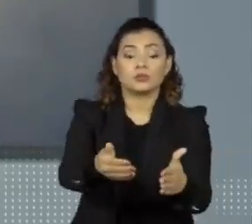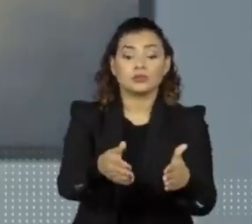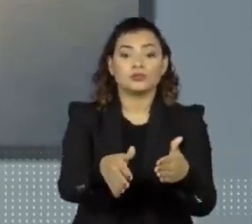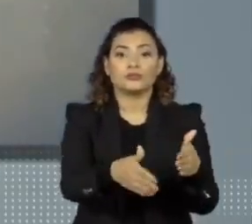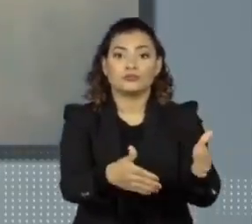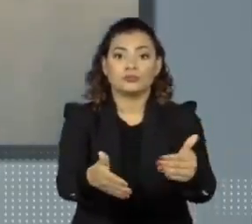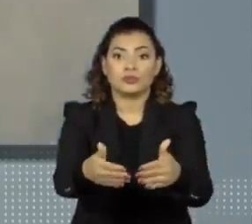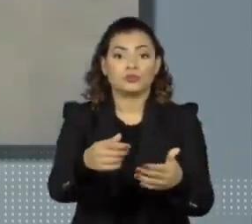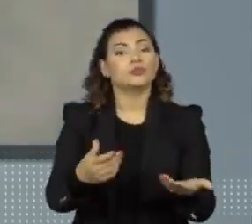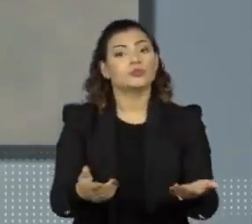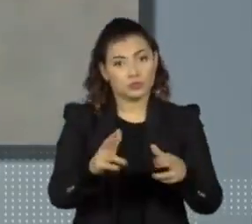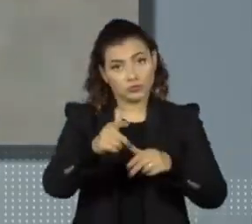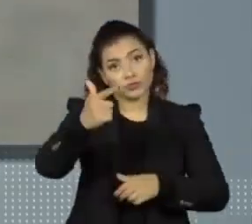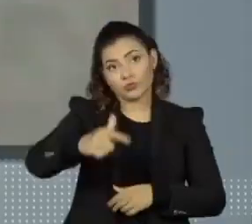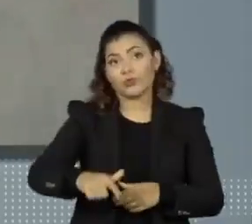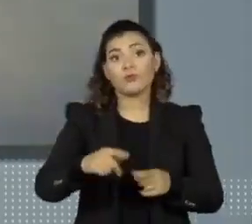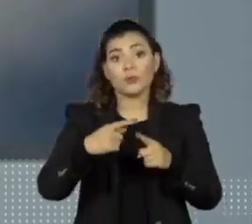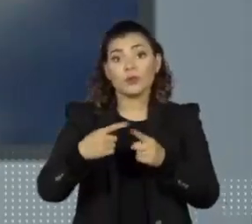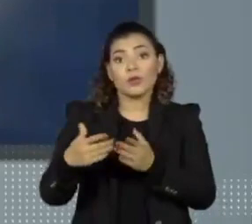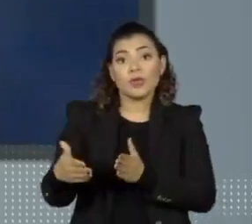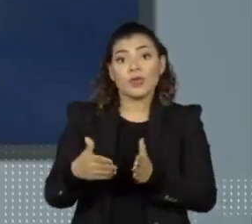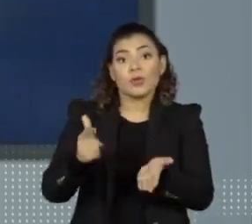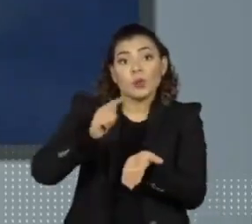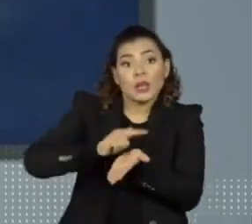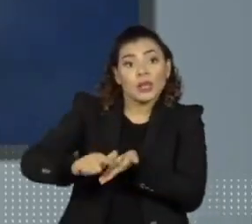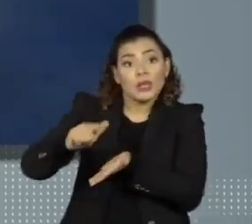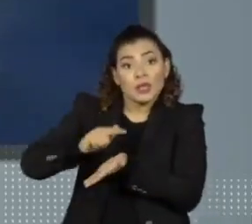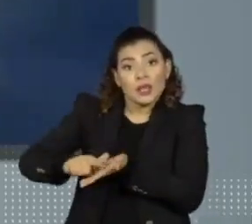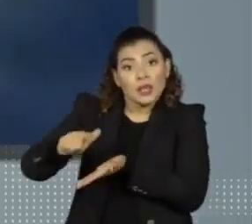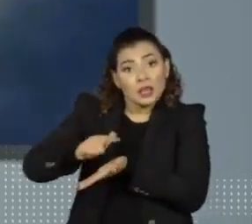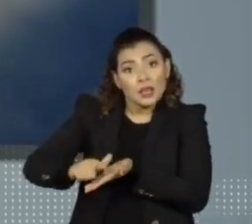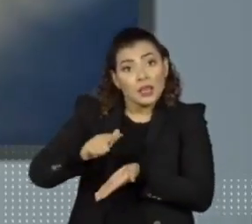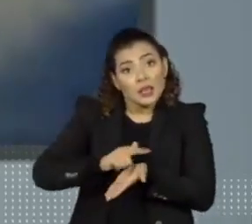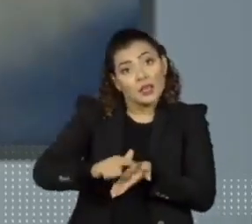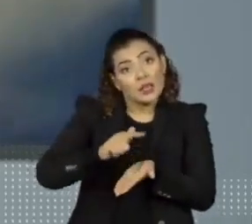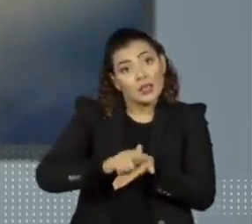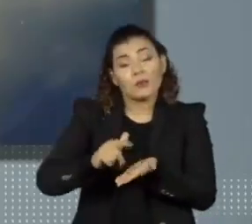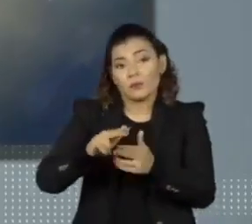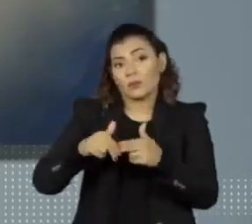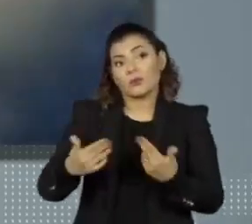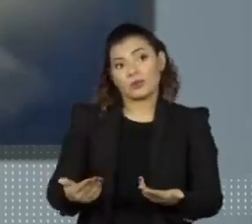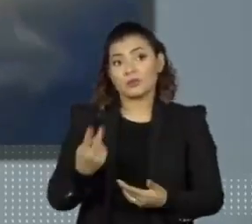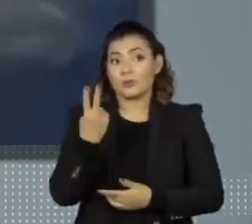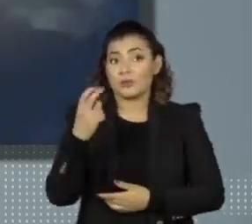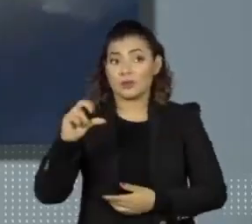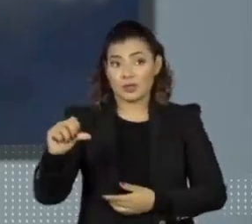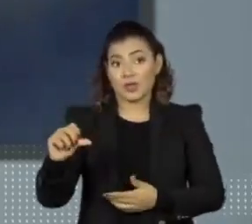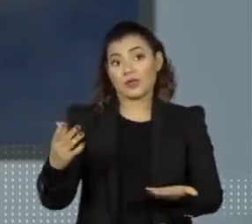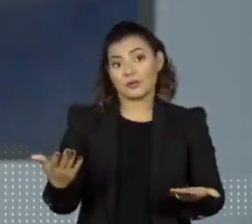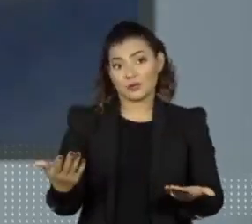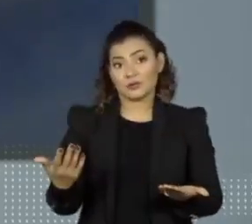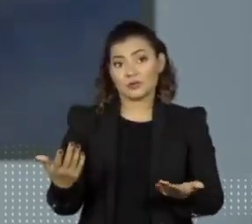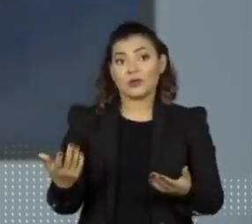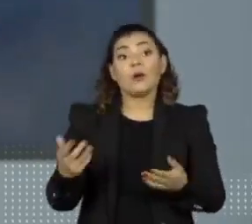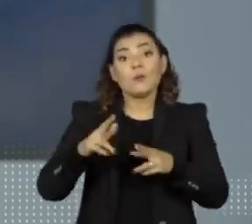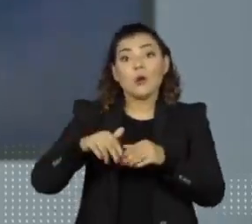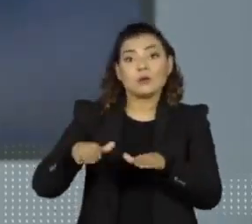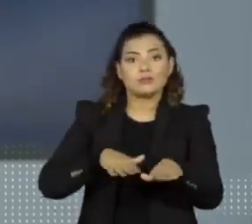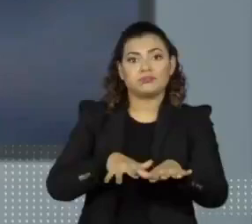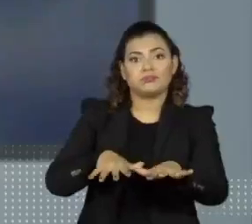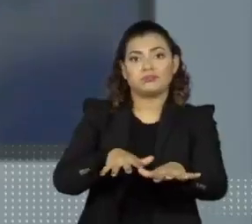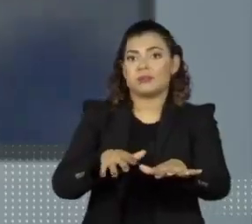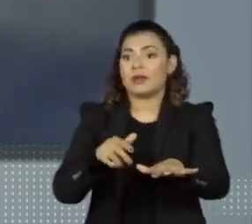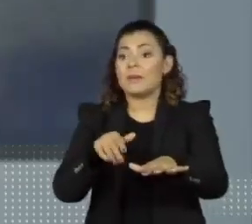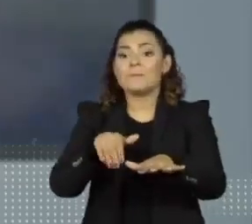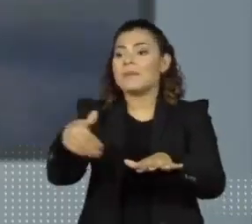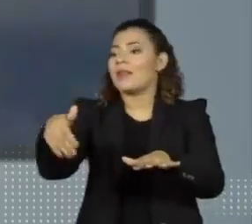voltou os peixes nesses córregos que estão sendo despoluídos. E aí eles foram nadando, chegaram no Pinheiros, e aí eles falaram, opa, vamos voltar aqui, porque daqui não dá para